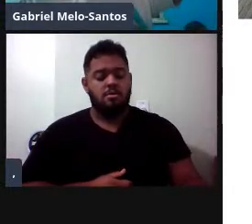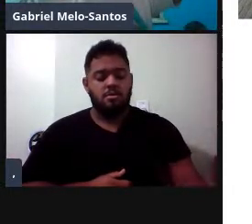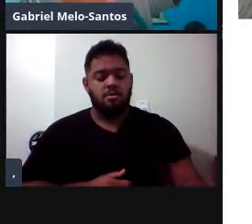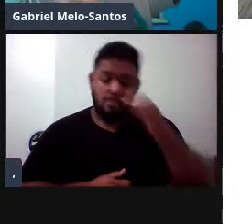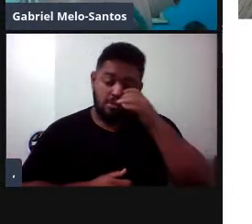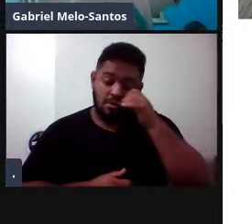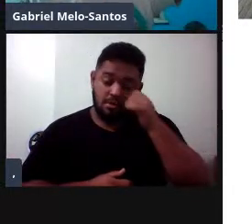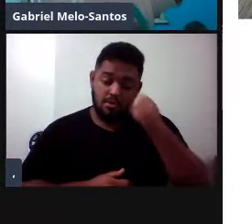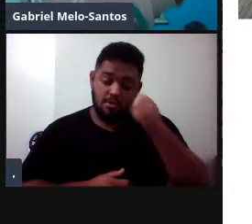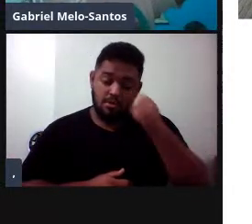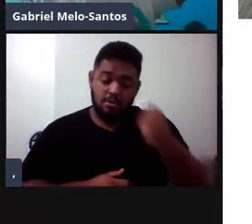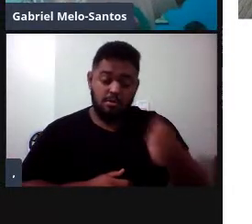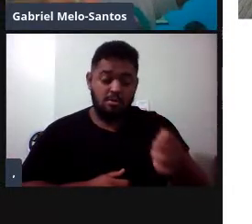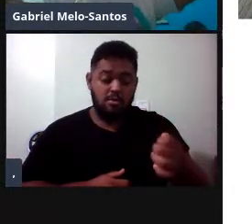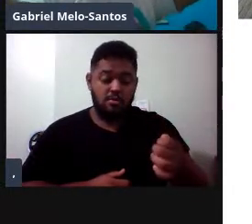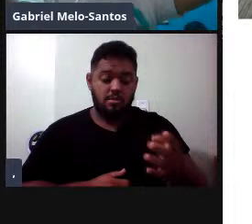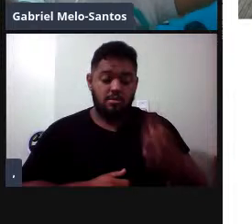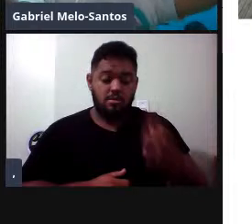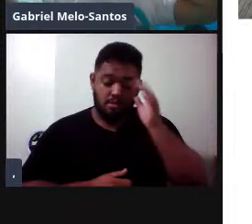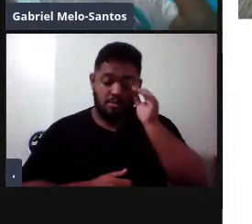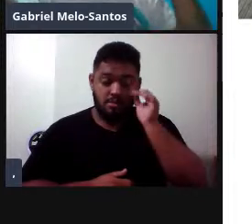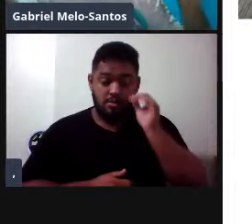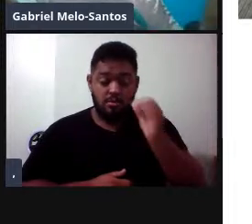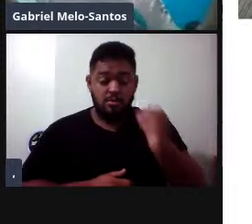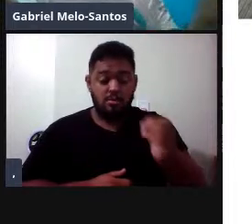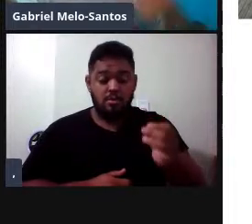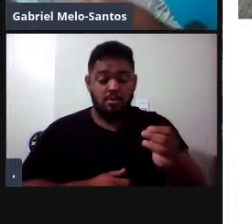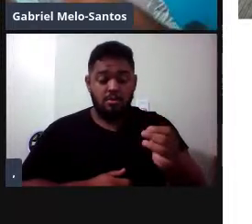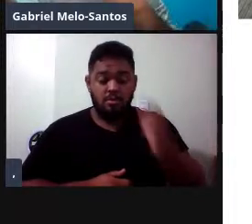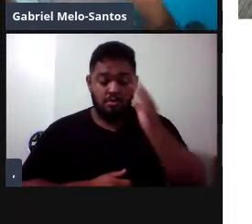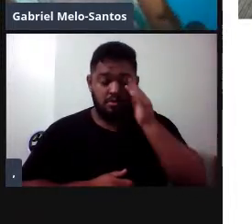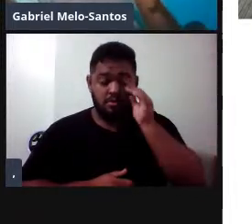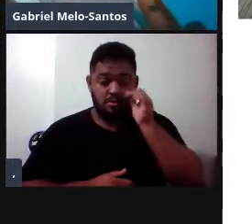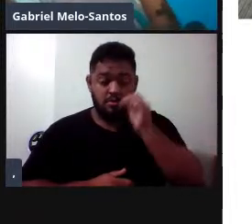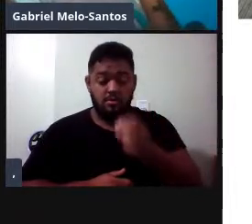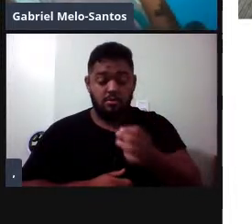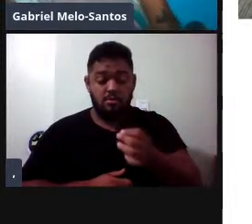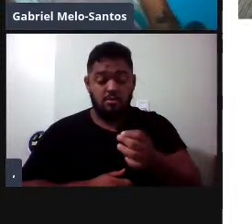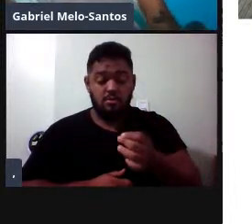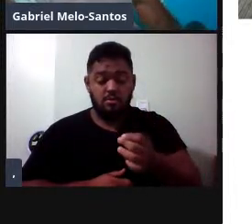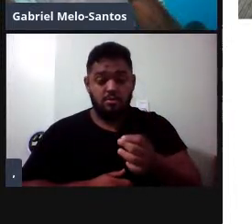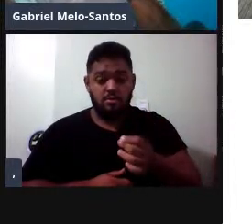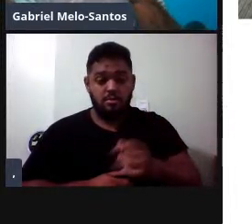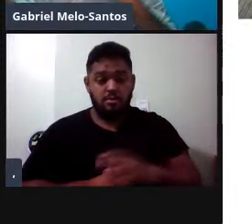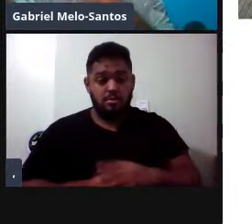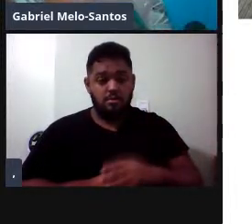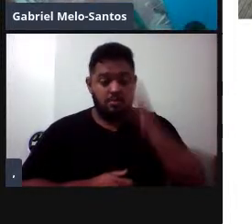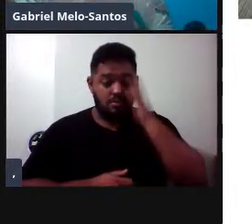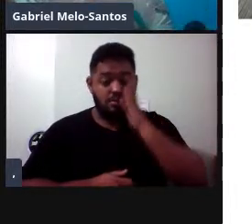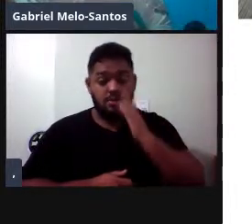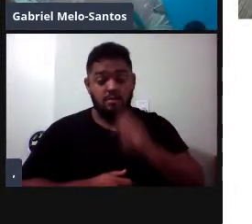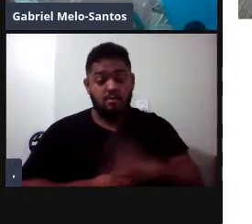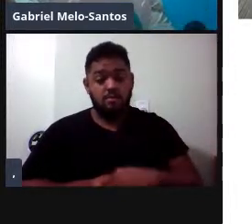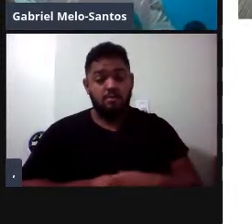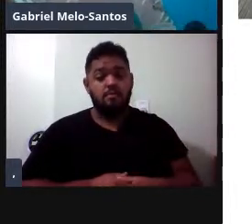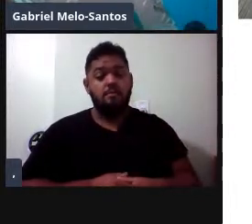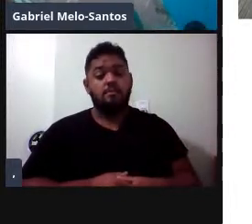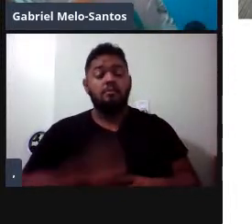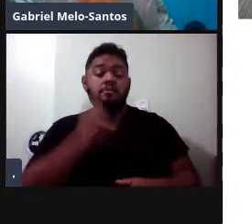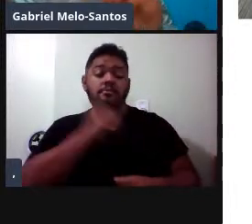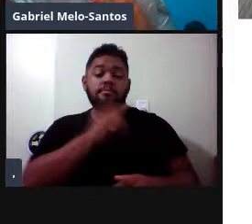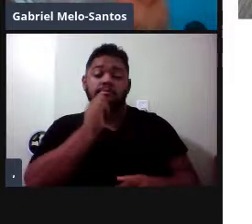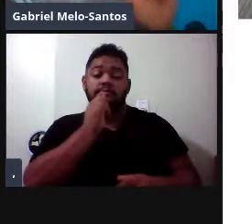ensinou a gente a usar a questão dos dedais e a gente arranha os animais, né? vem, não machuca, né? É algo pouco invasivo,